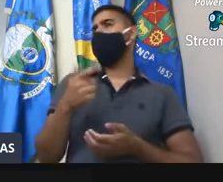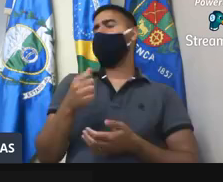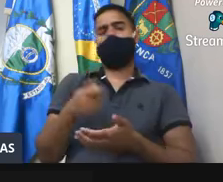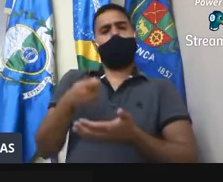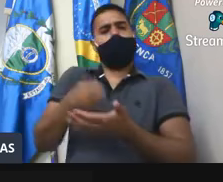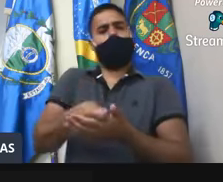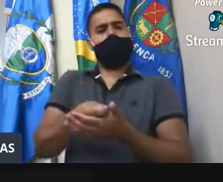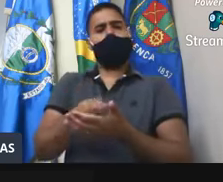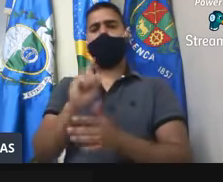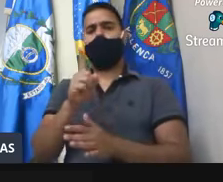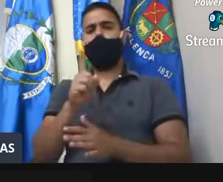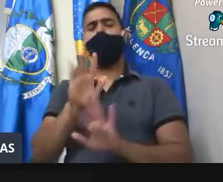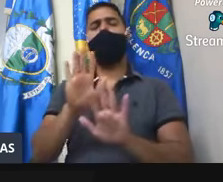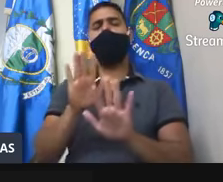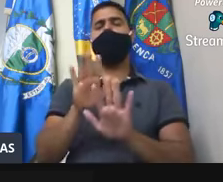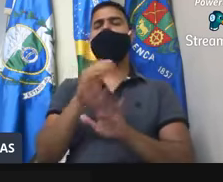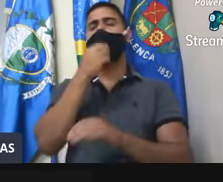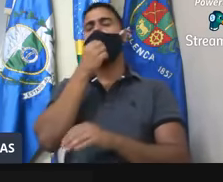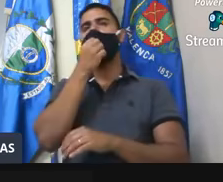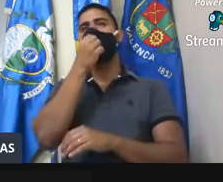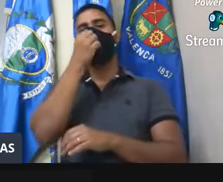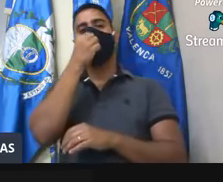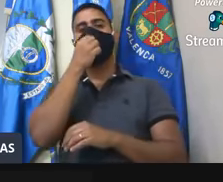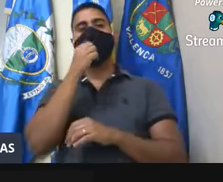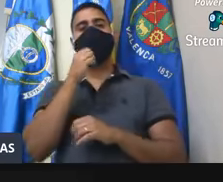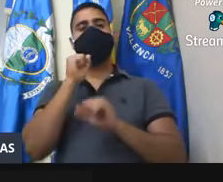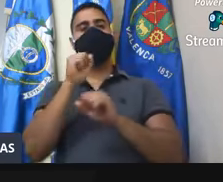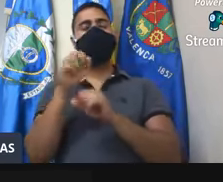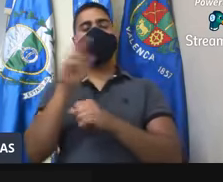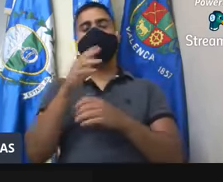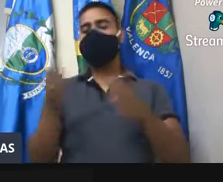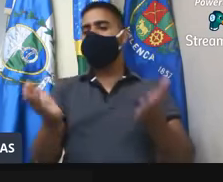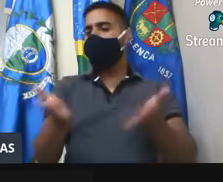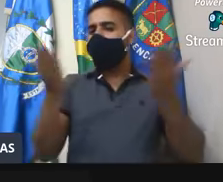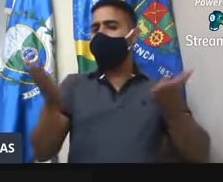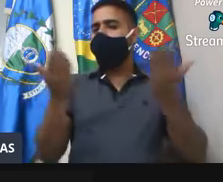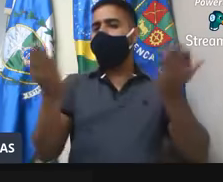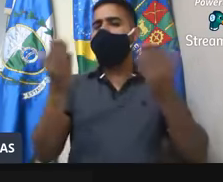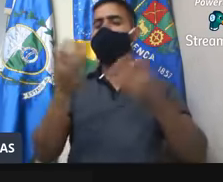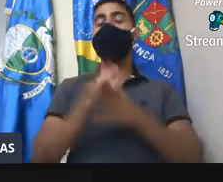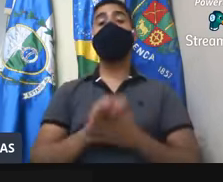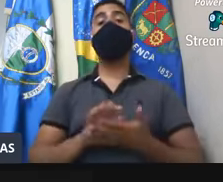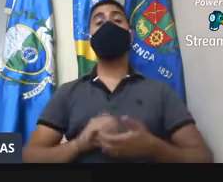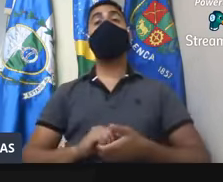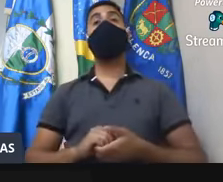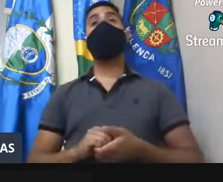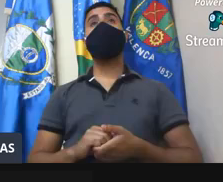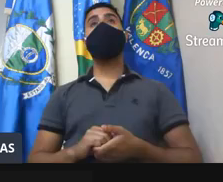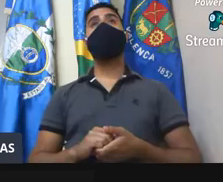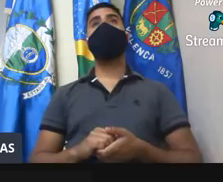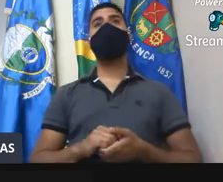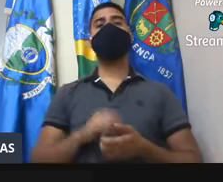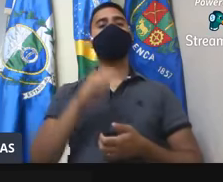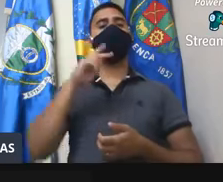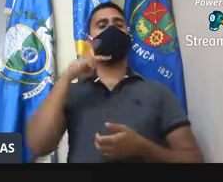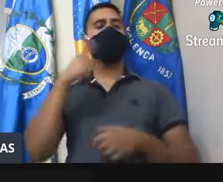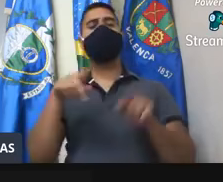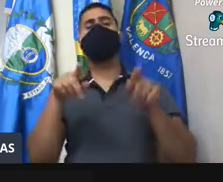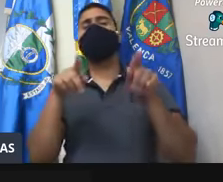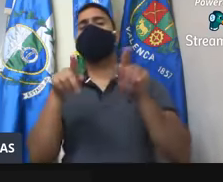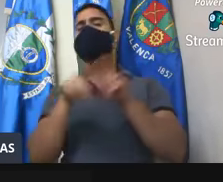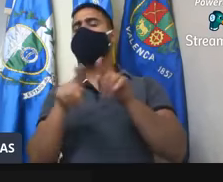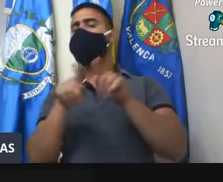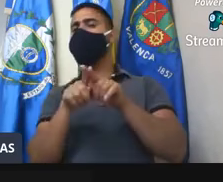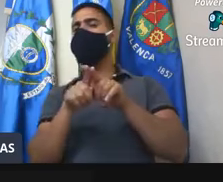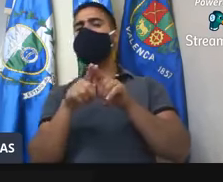mas é um instrumento que estimule a participação e, principalmente,